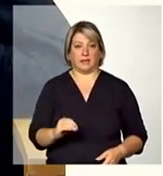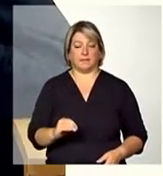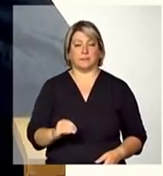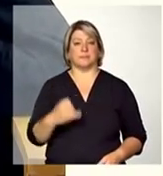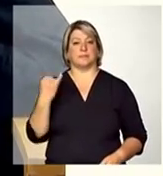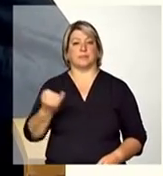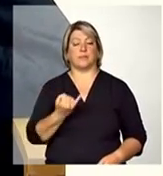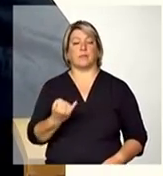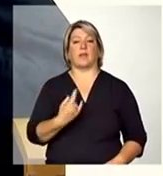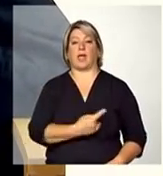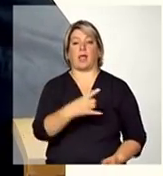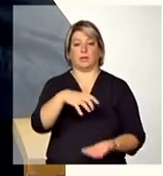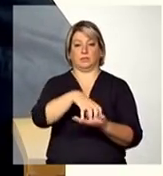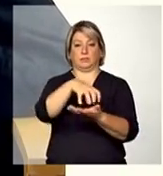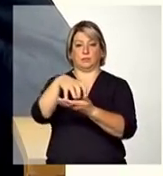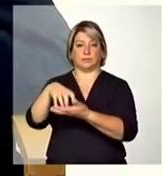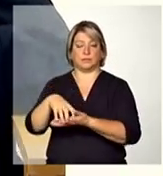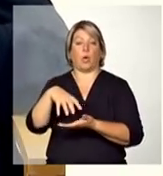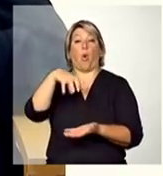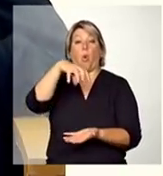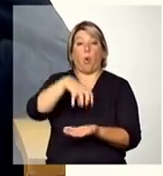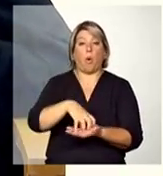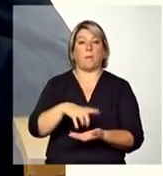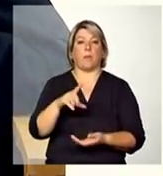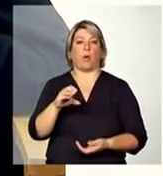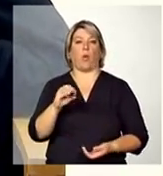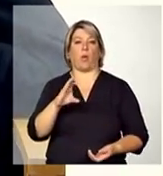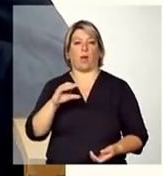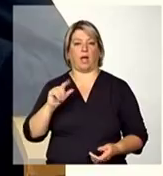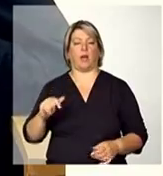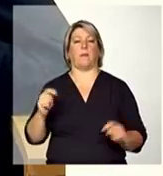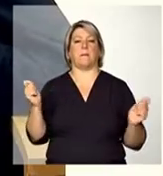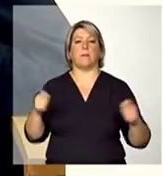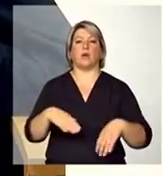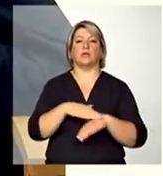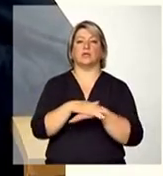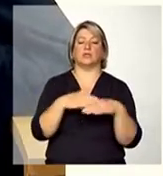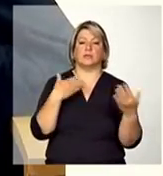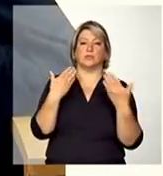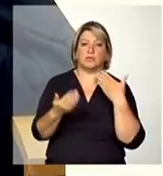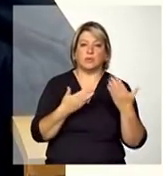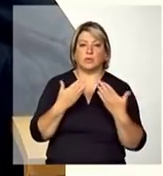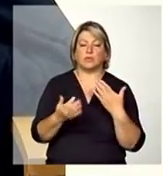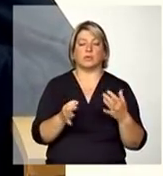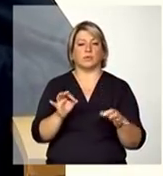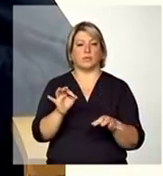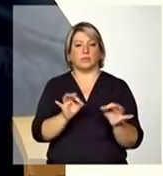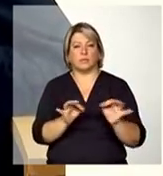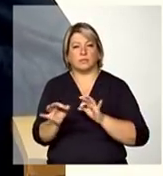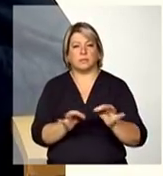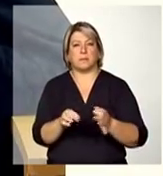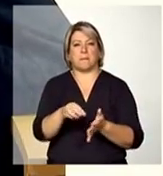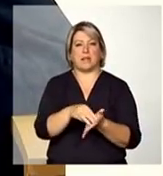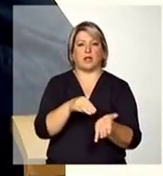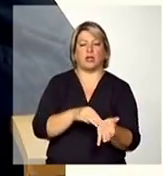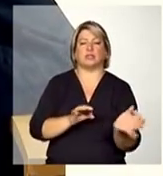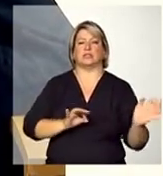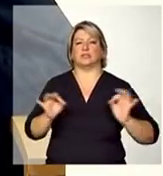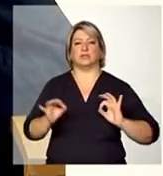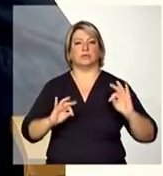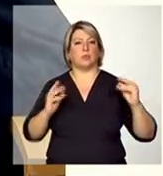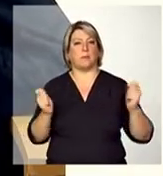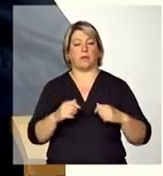instituição de comitês locais que possam articular conversar dialogar sobre as estratégias que possam desenvolver para que